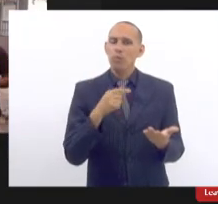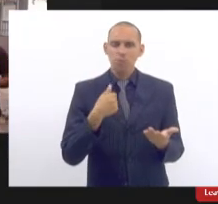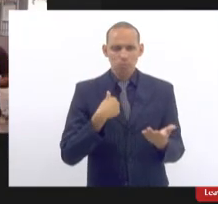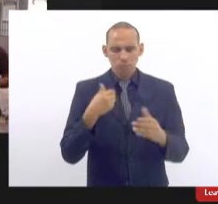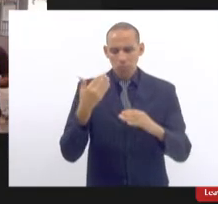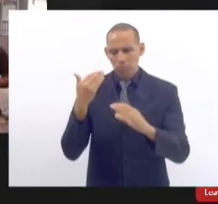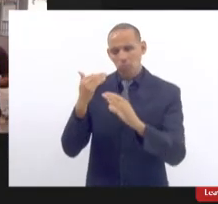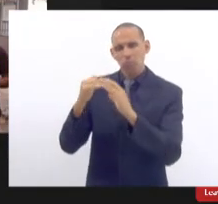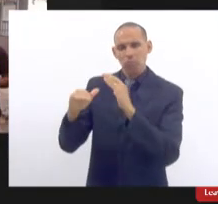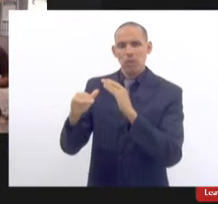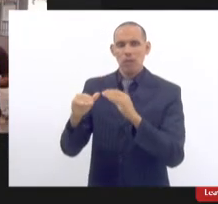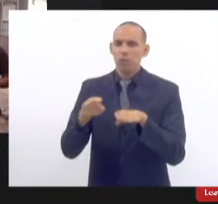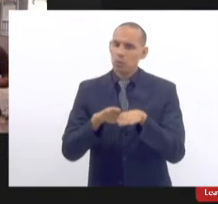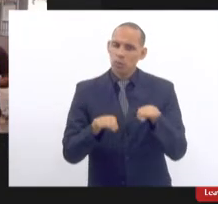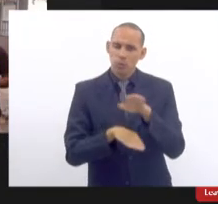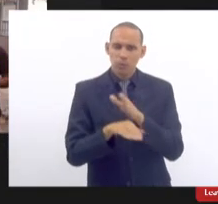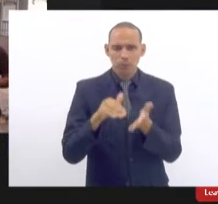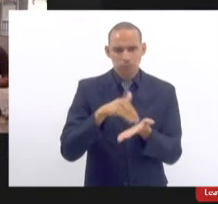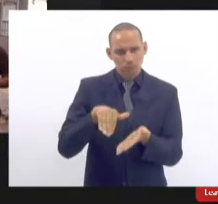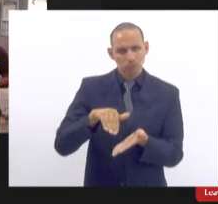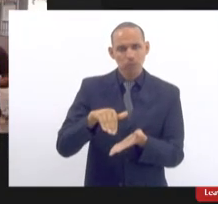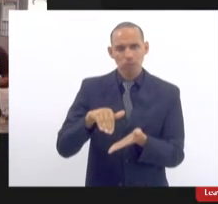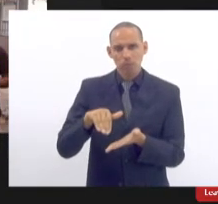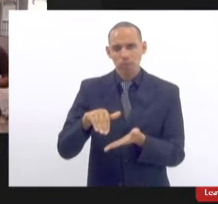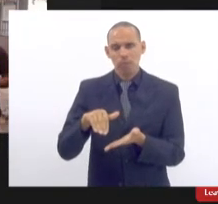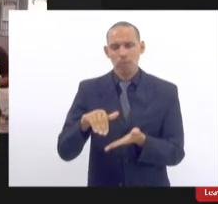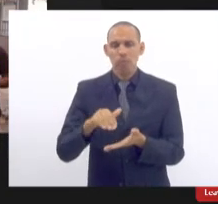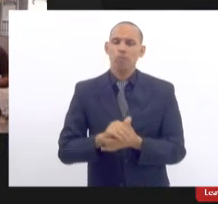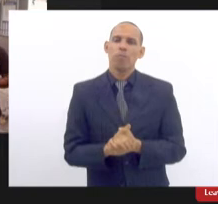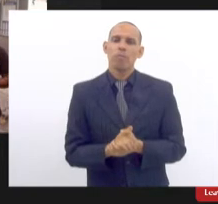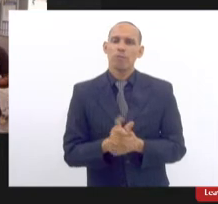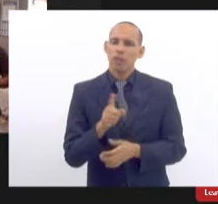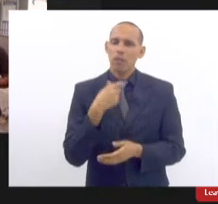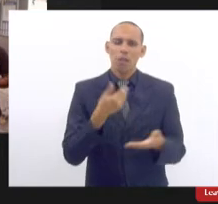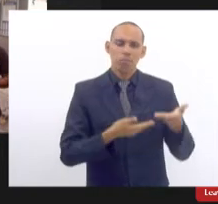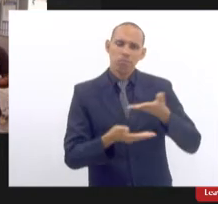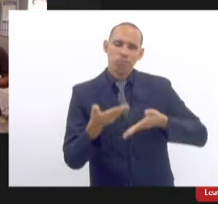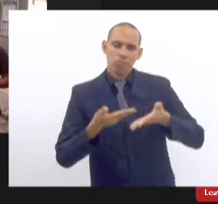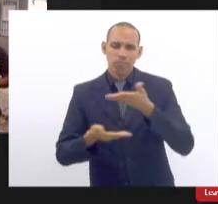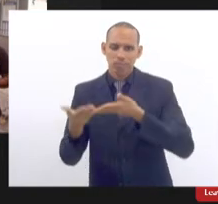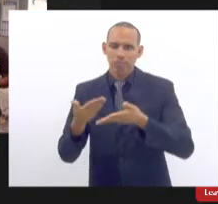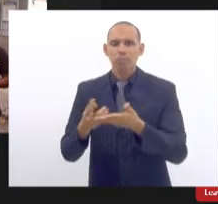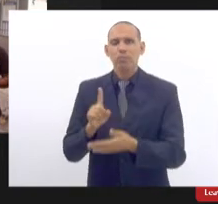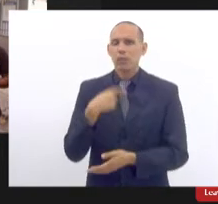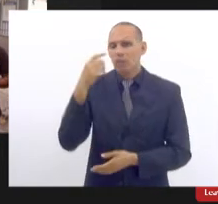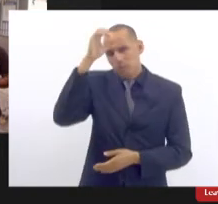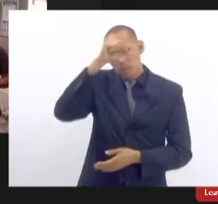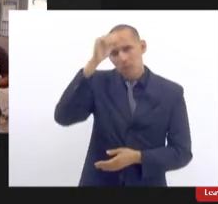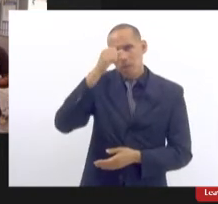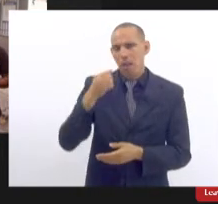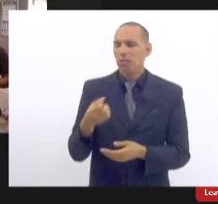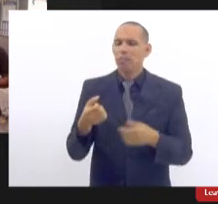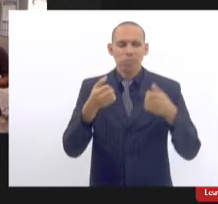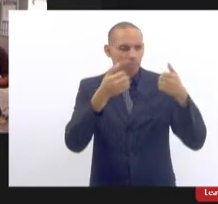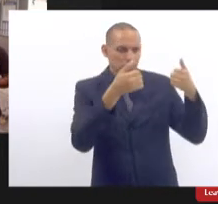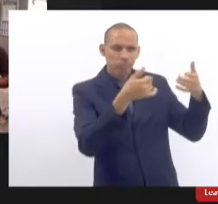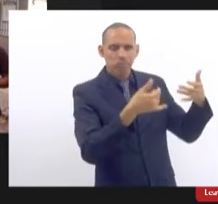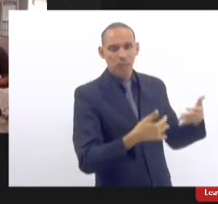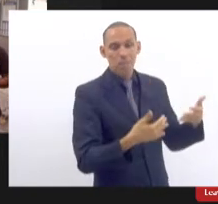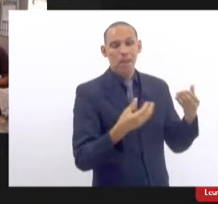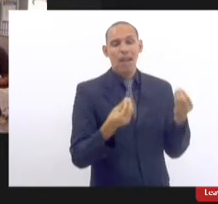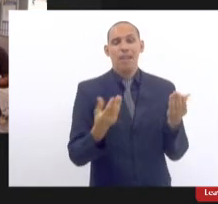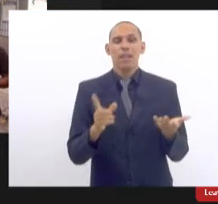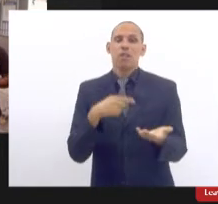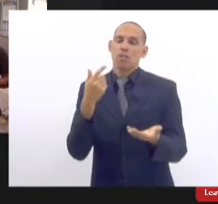subsecretária essa nossa troca esse nosso aprendizado para que a gente possa dar um